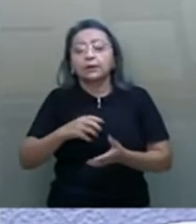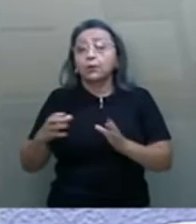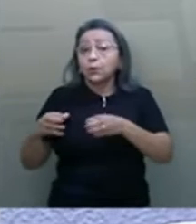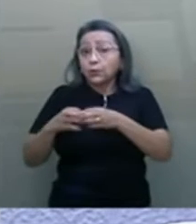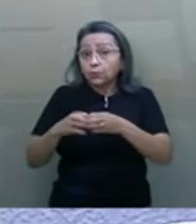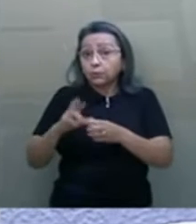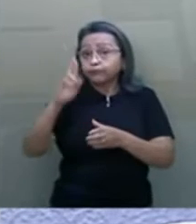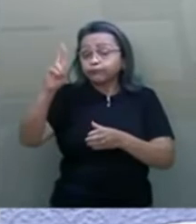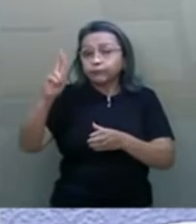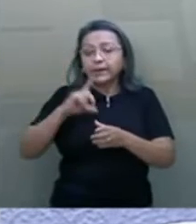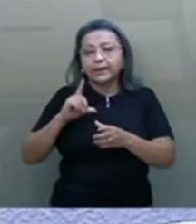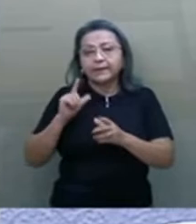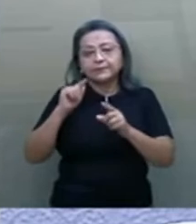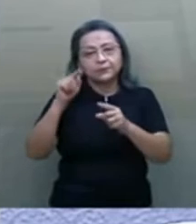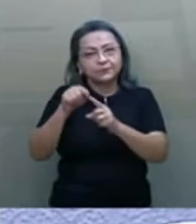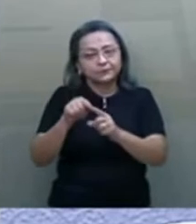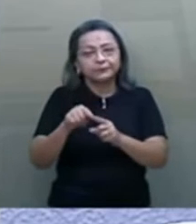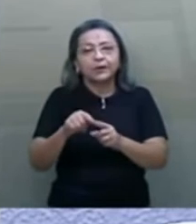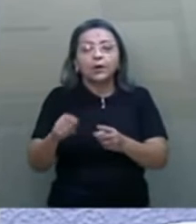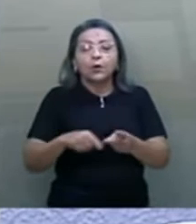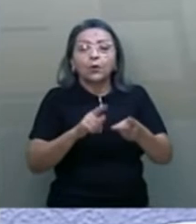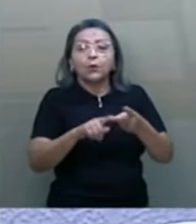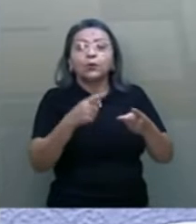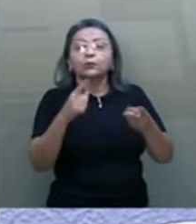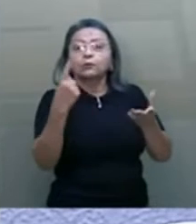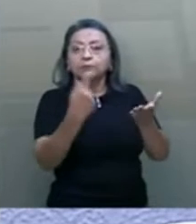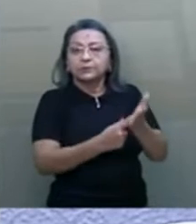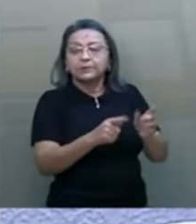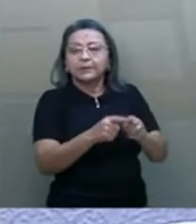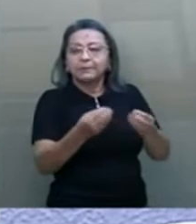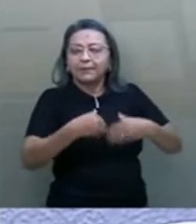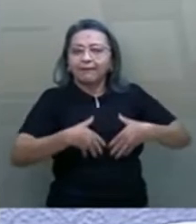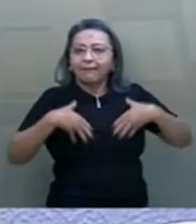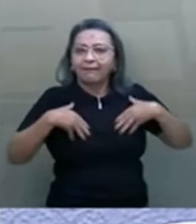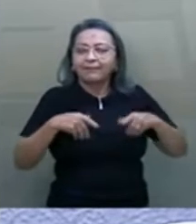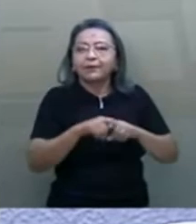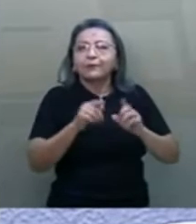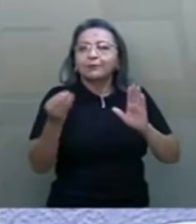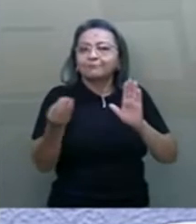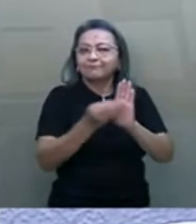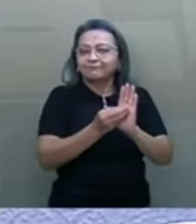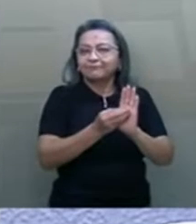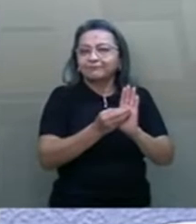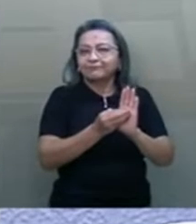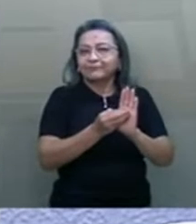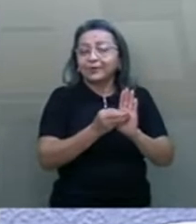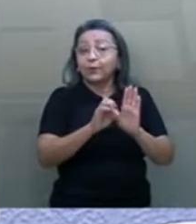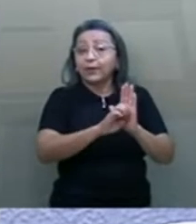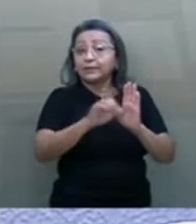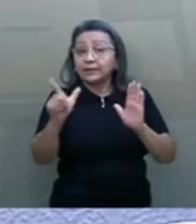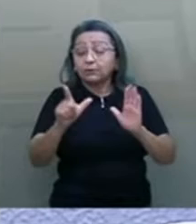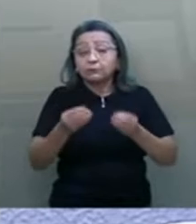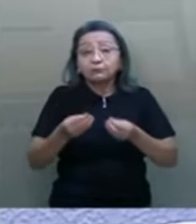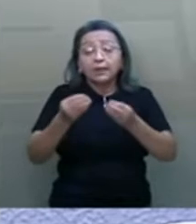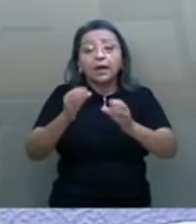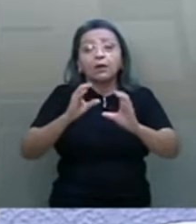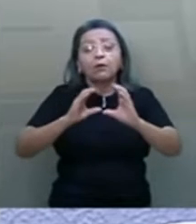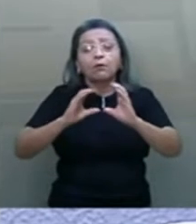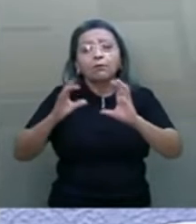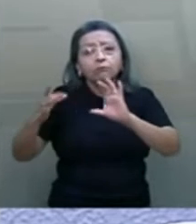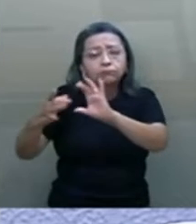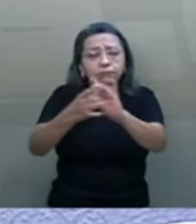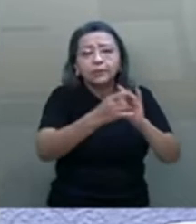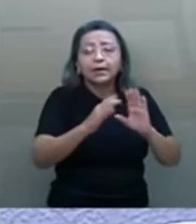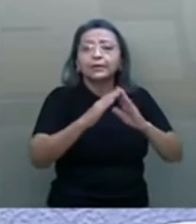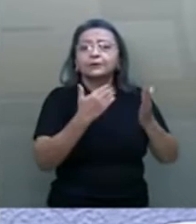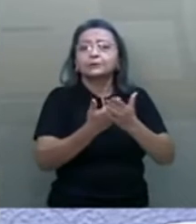constituído para tal fim. Outro compromisso do qual muito me orgulho, foi a previsão no edital de levar conexão às escolas públicas de